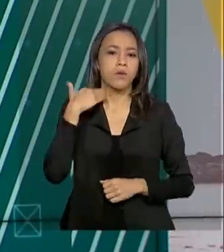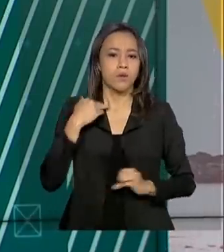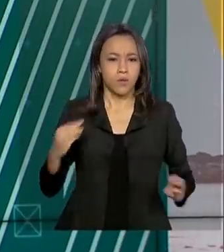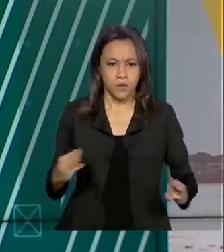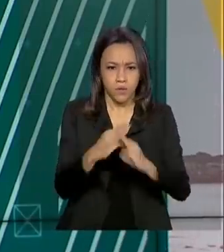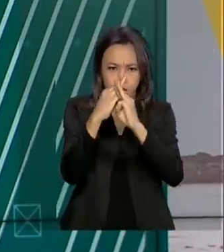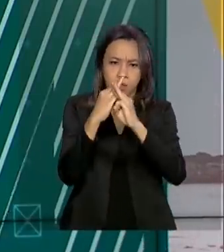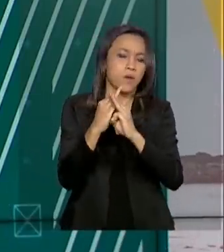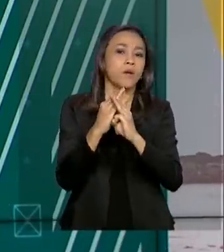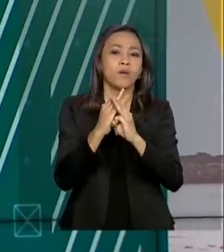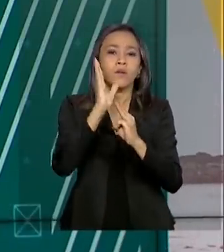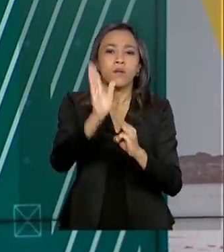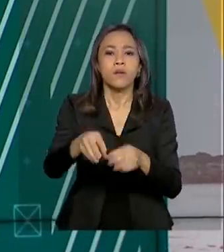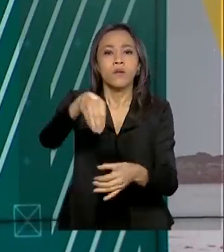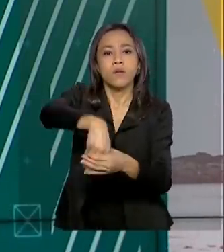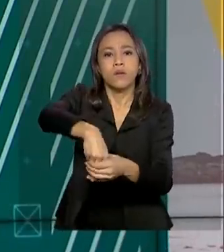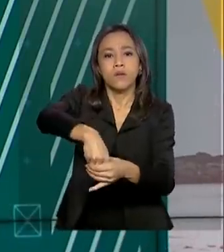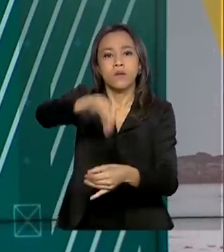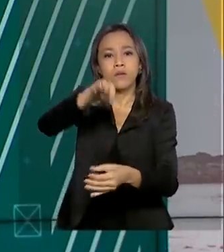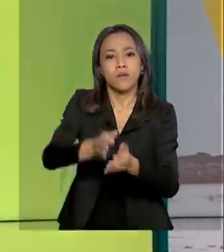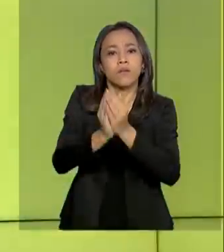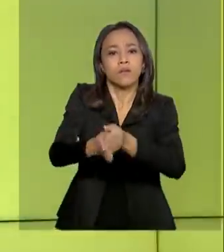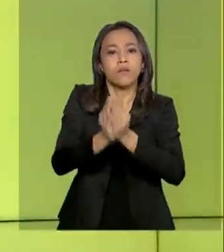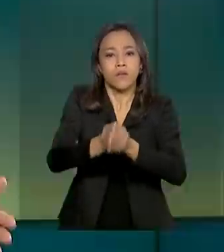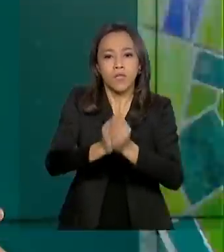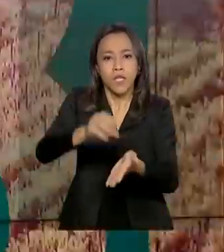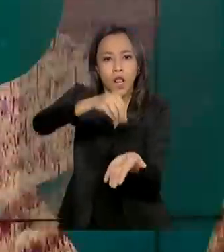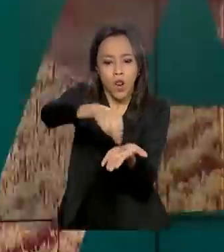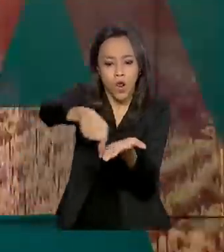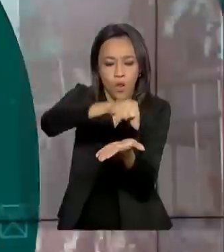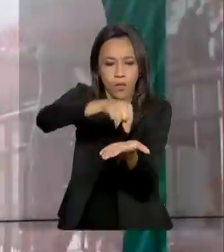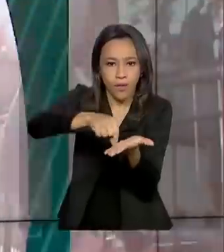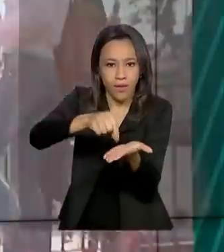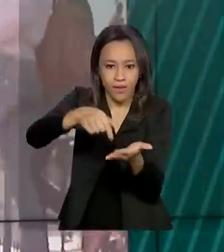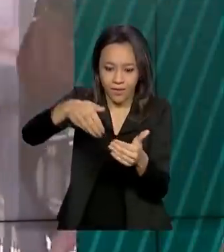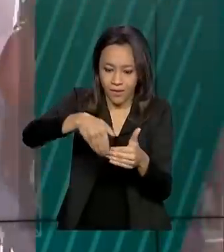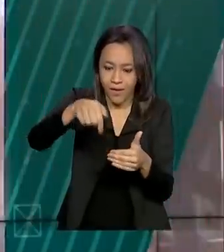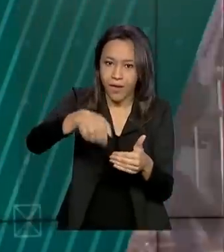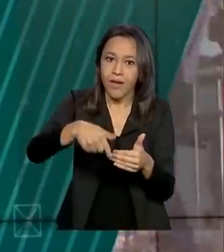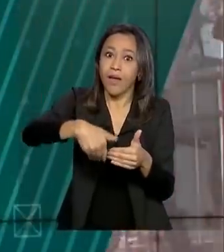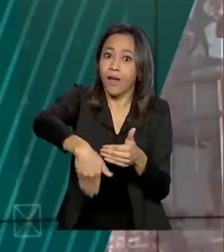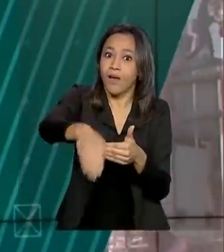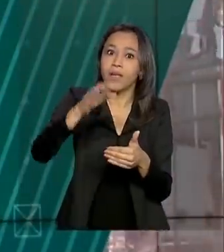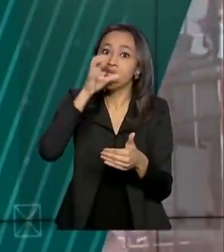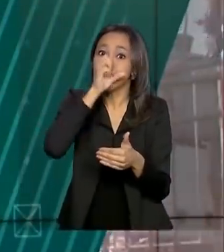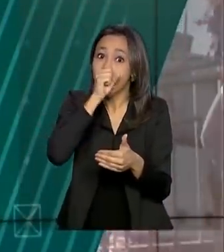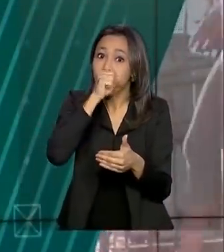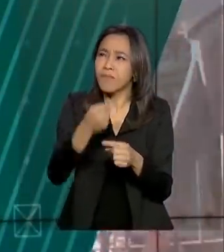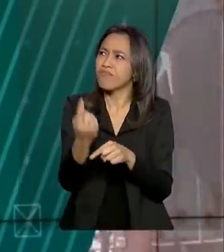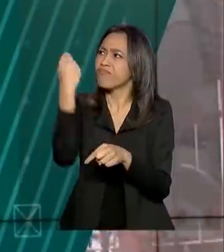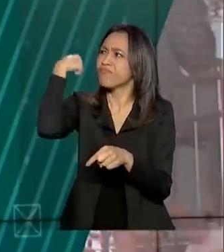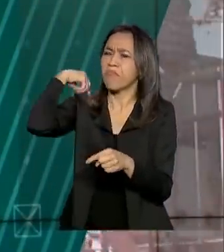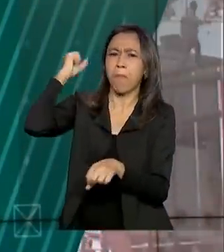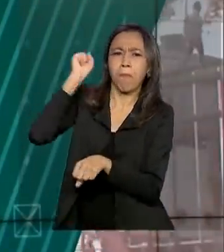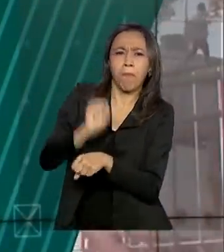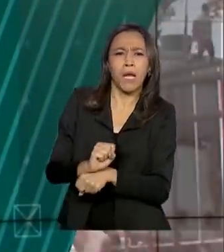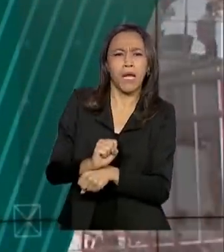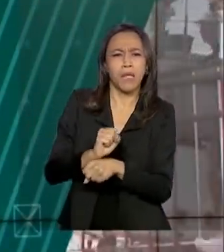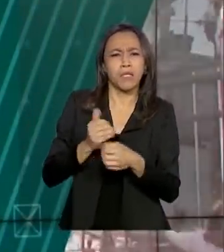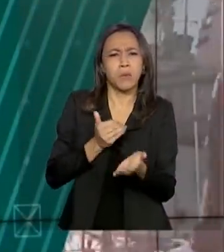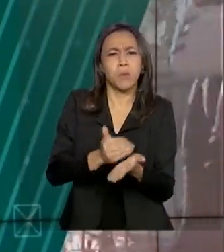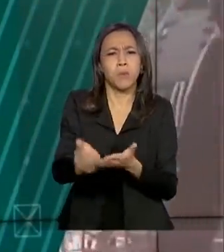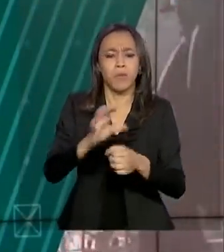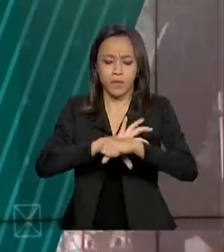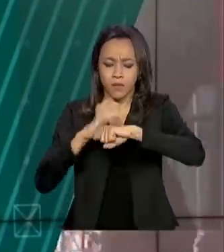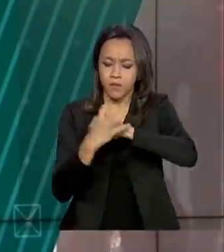a fazer os sorteios da Loteria Federal a partir desse sábado. A premiação estava interrompida desde o início da pandemia do